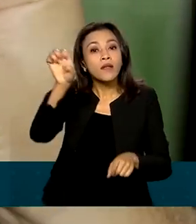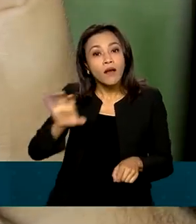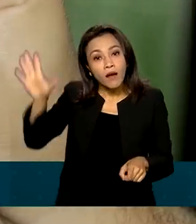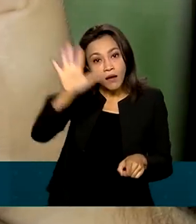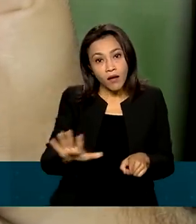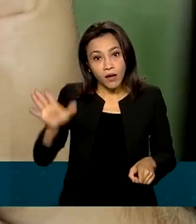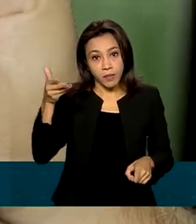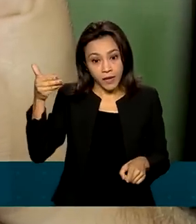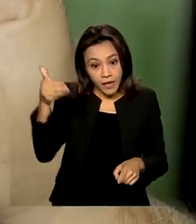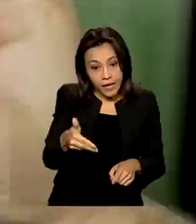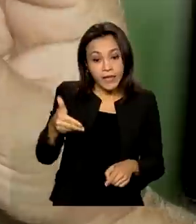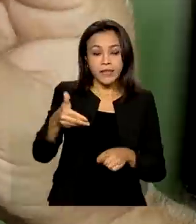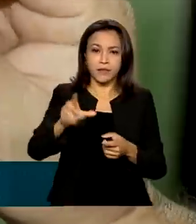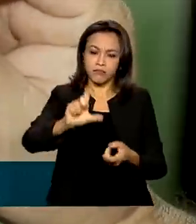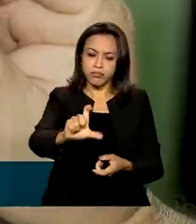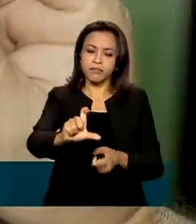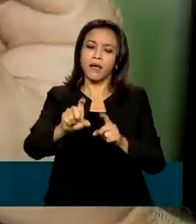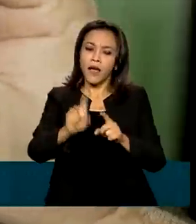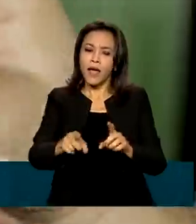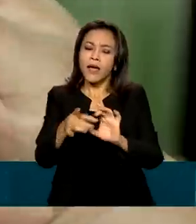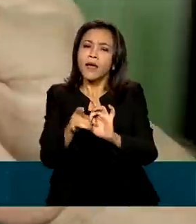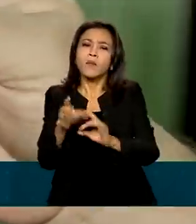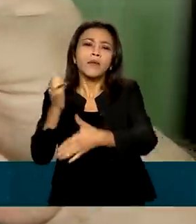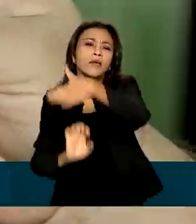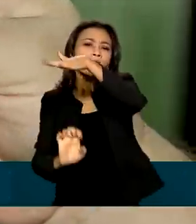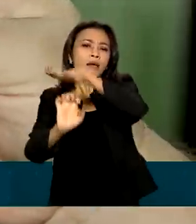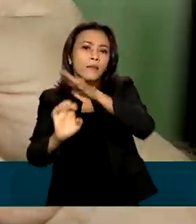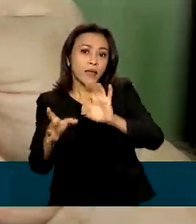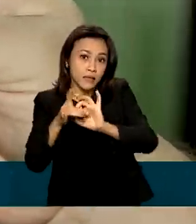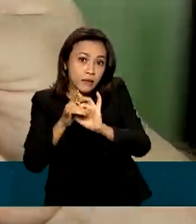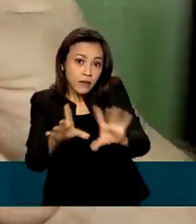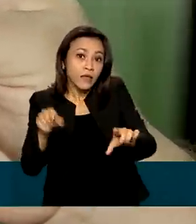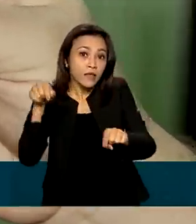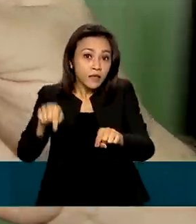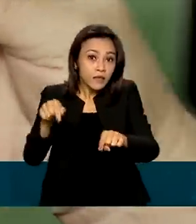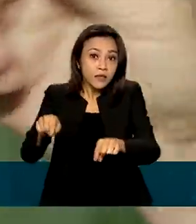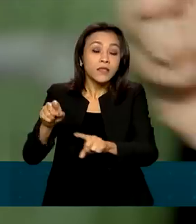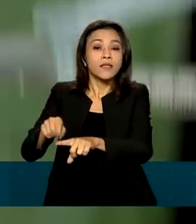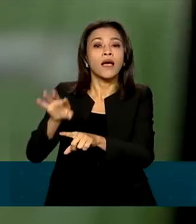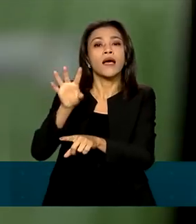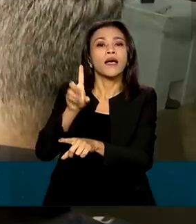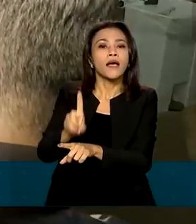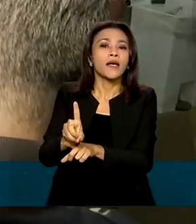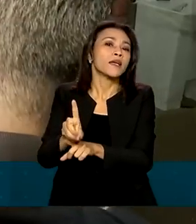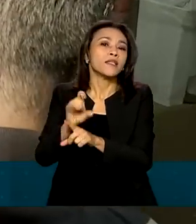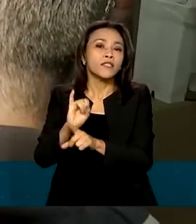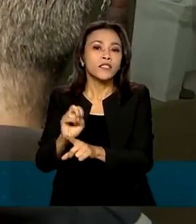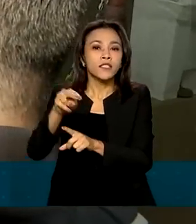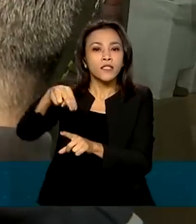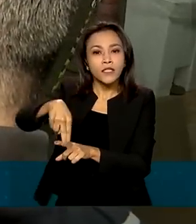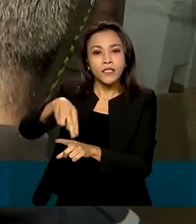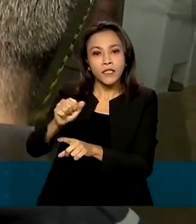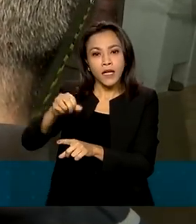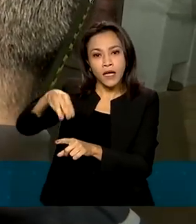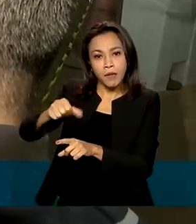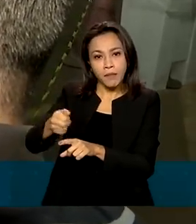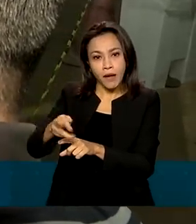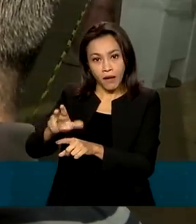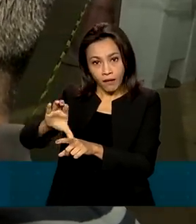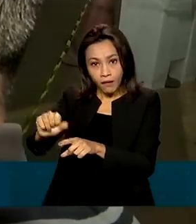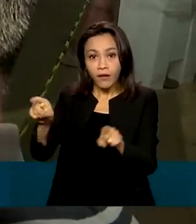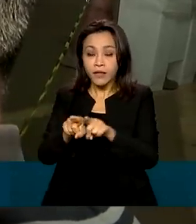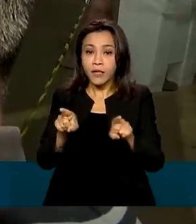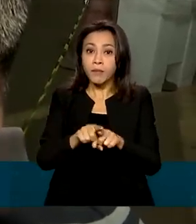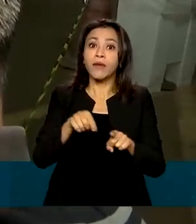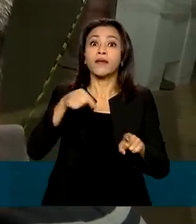autorizado é do laboratório Bavarian Nordic, empresa de origem dinamarquesa e alemã. A vacina é destinada a